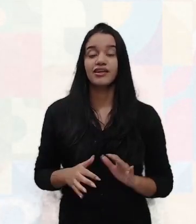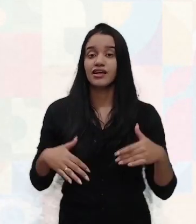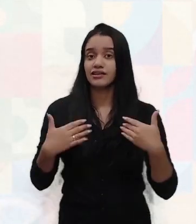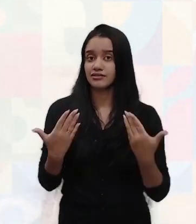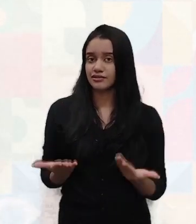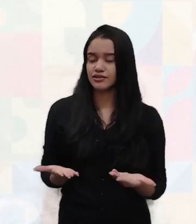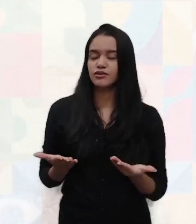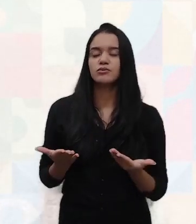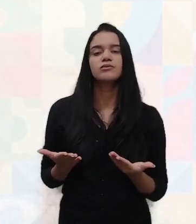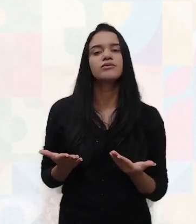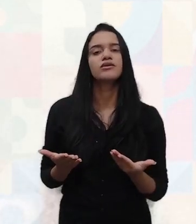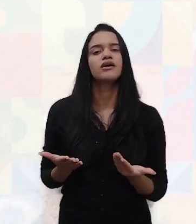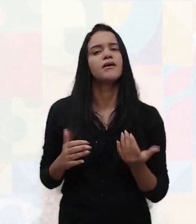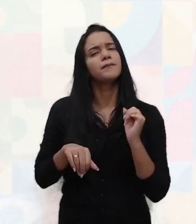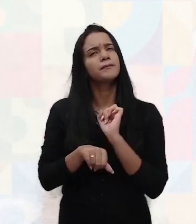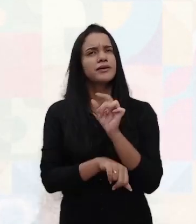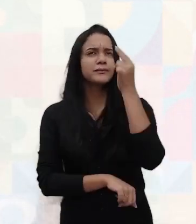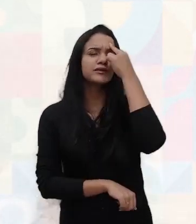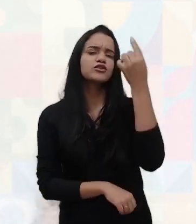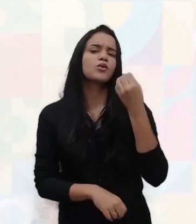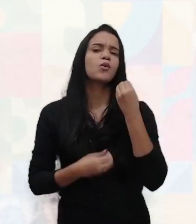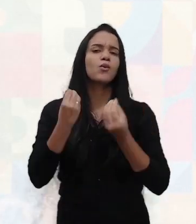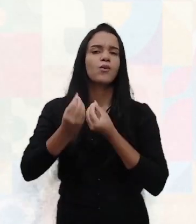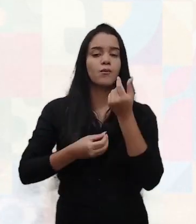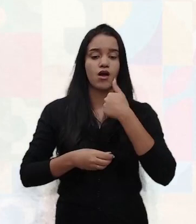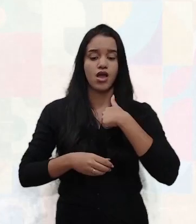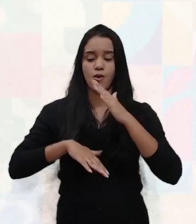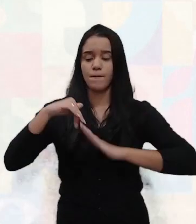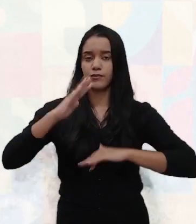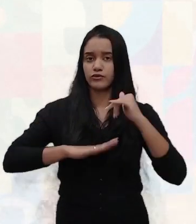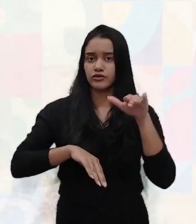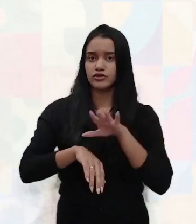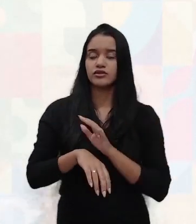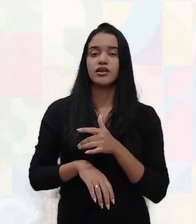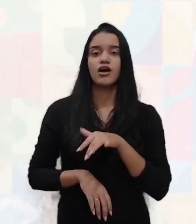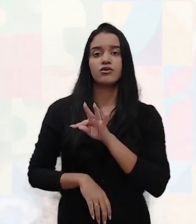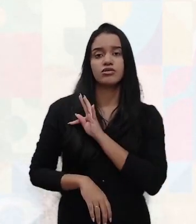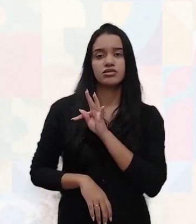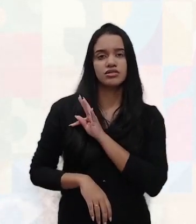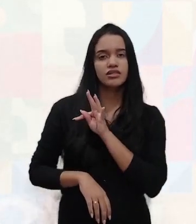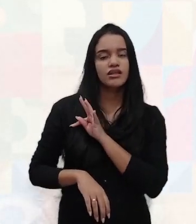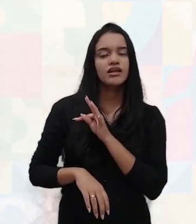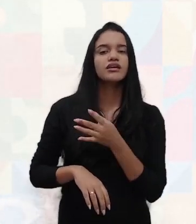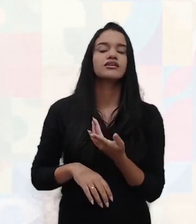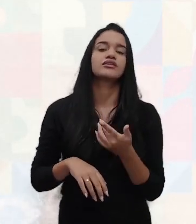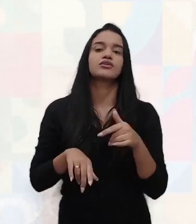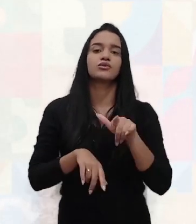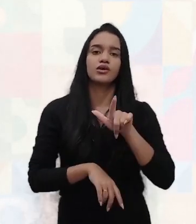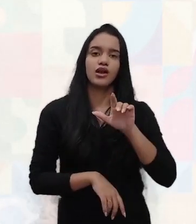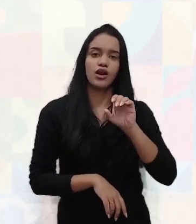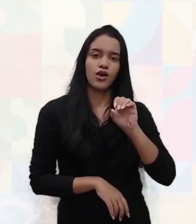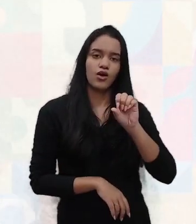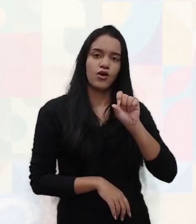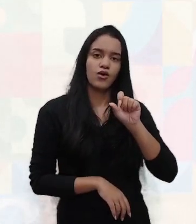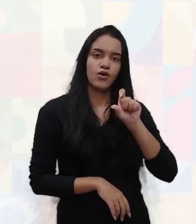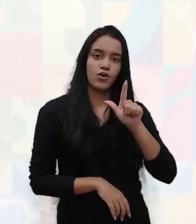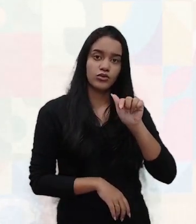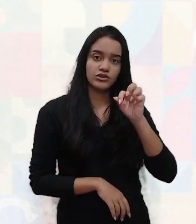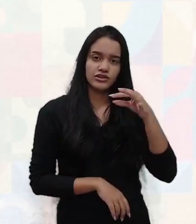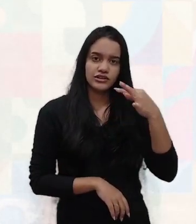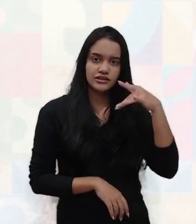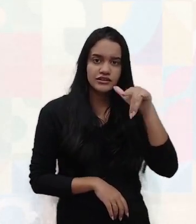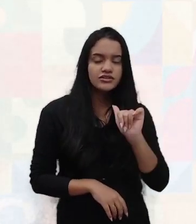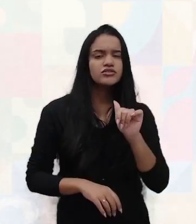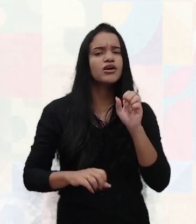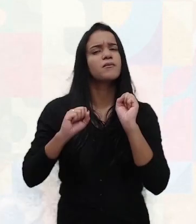Então, para e pense um pouquinho. Poxa, como eu, profissional, técnico e logístico, posso empreender? Você pode empreender de diversas